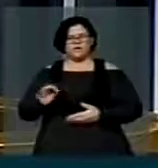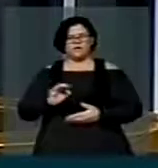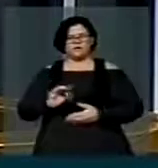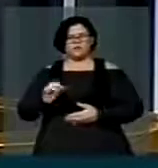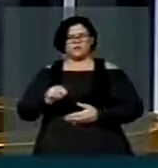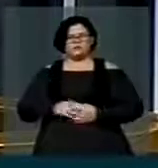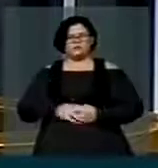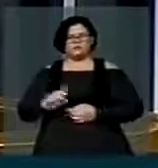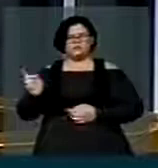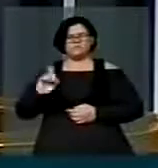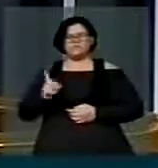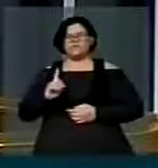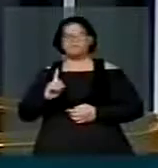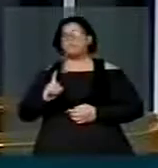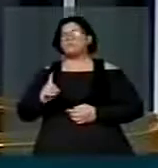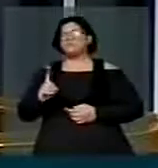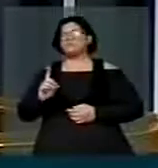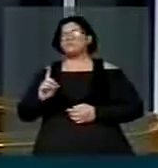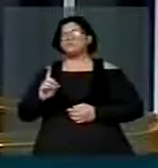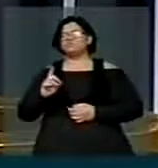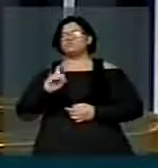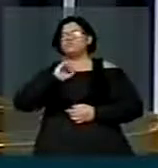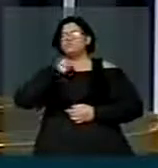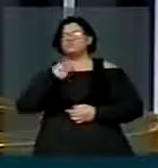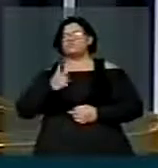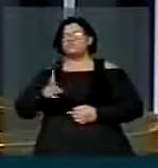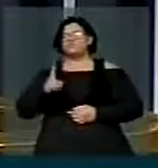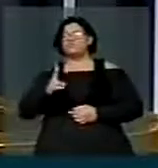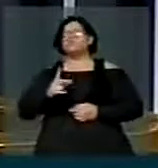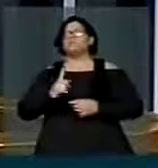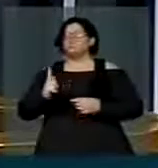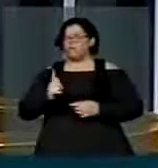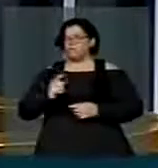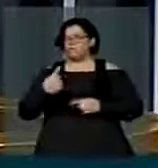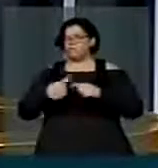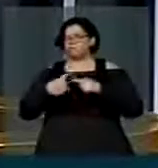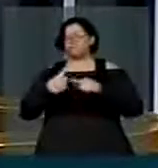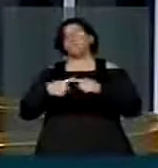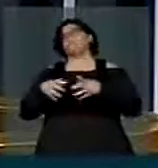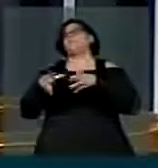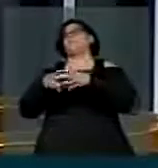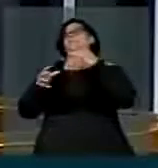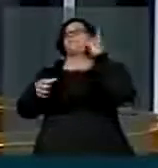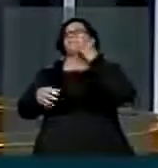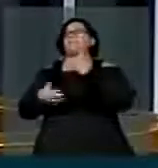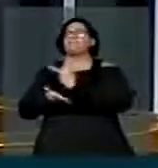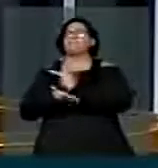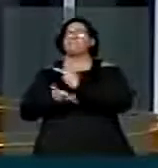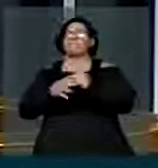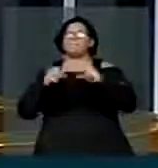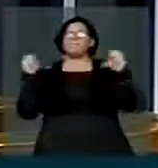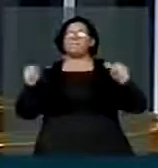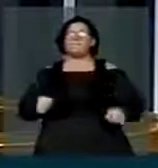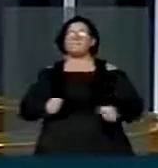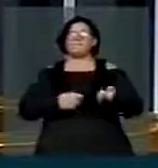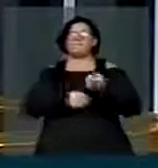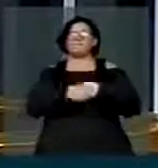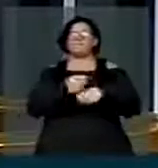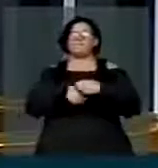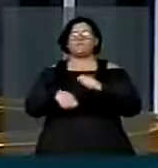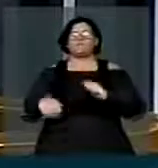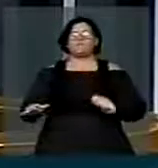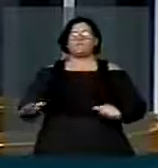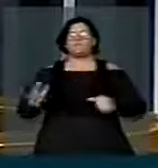não raramente corrompidas por partidários aliados desse mesmo sistema econômico. Seu